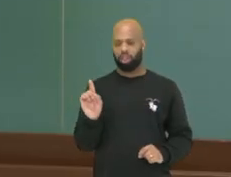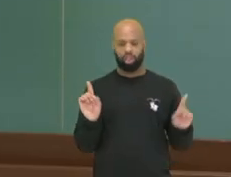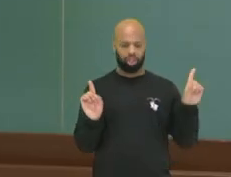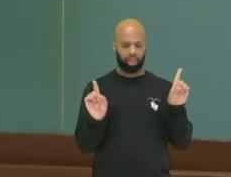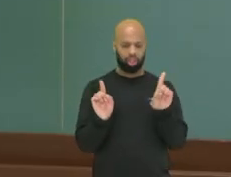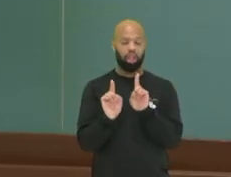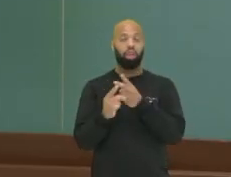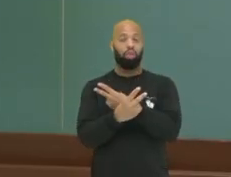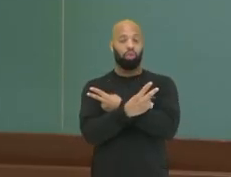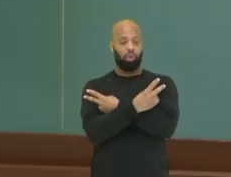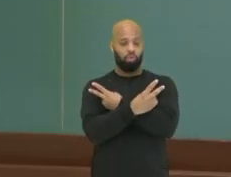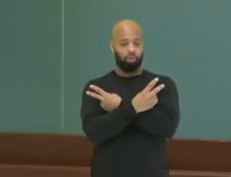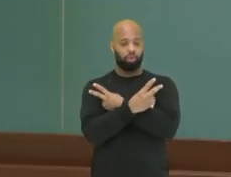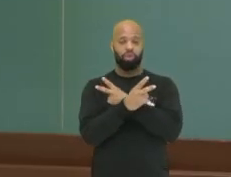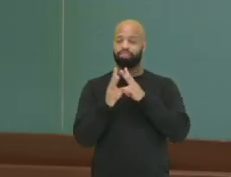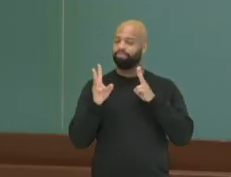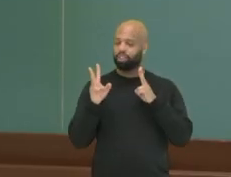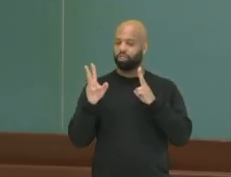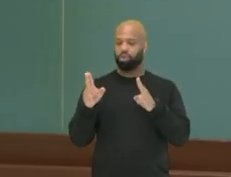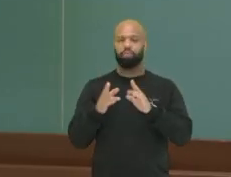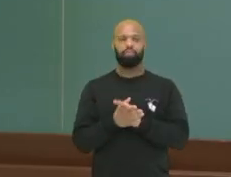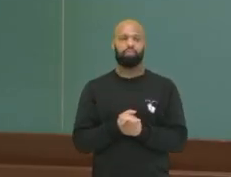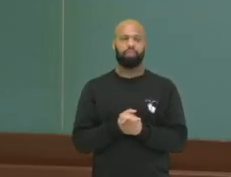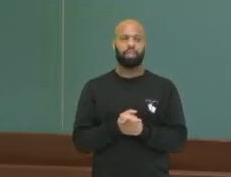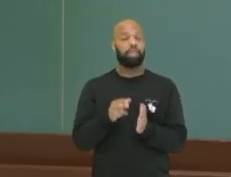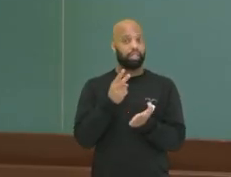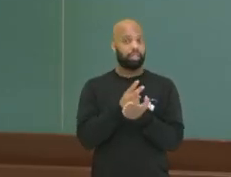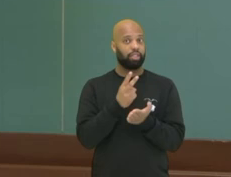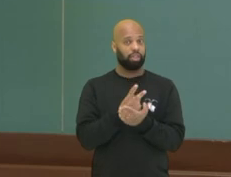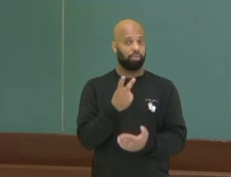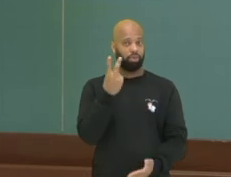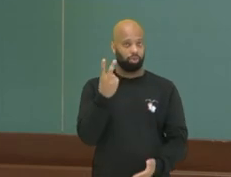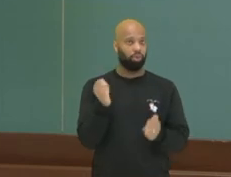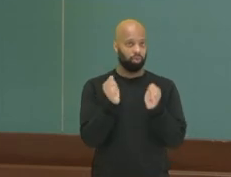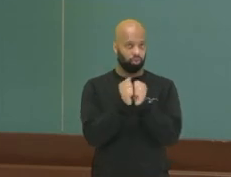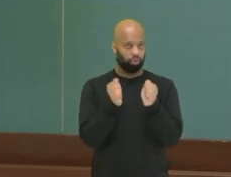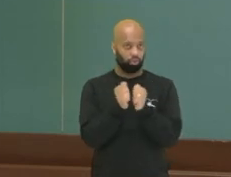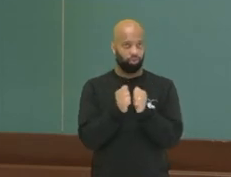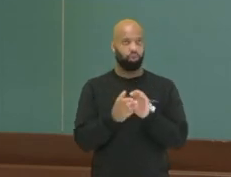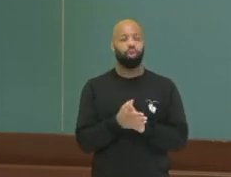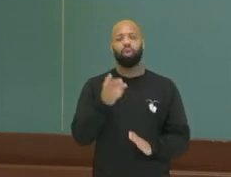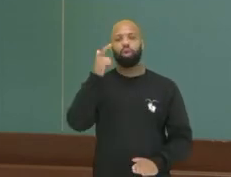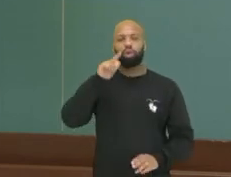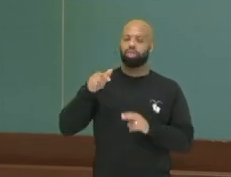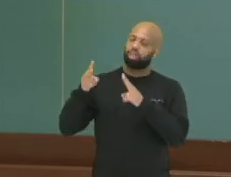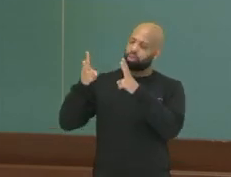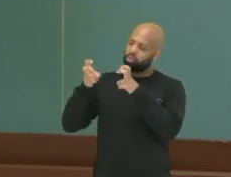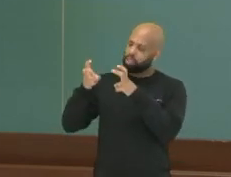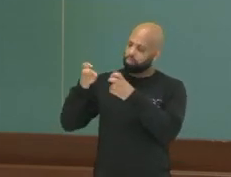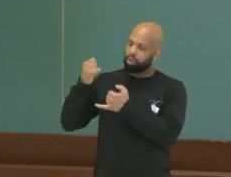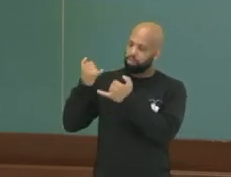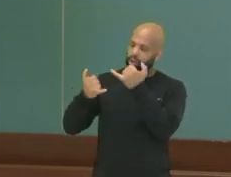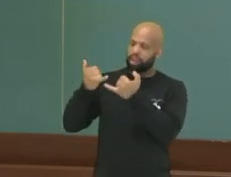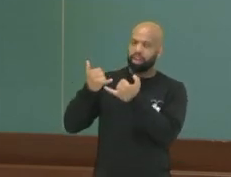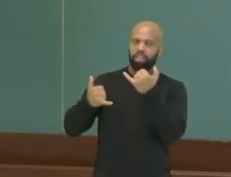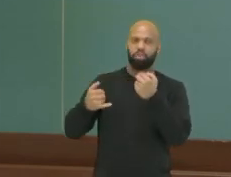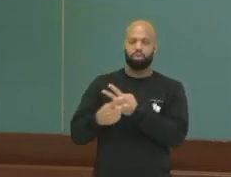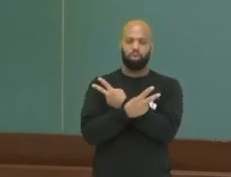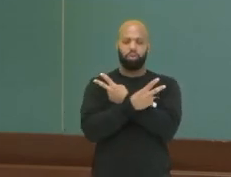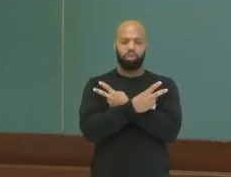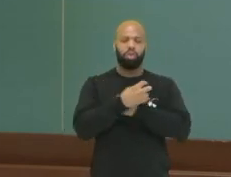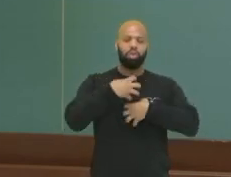então, os cromossomos iguaizinhos, um par de cromossomos, onde nós conseguimos verificar as semelhanças no